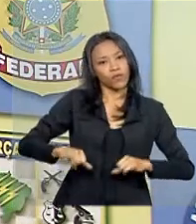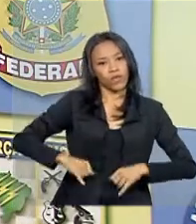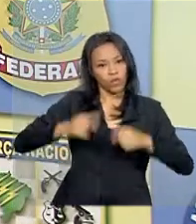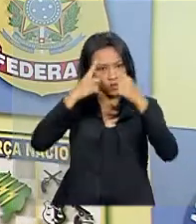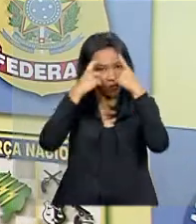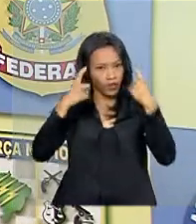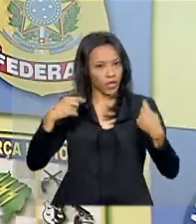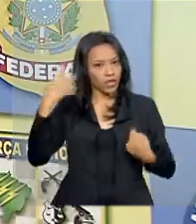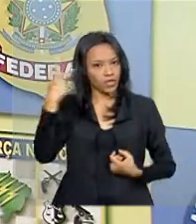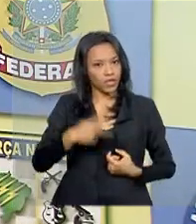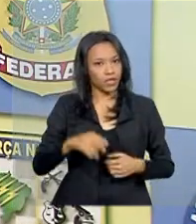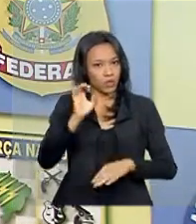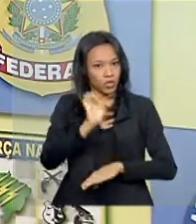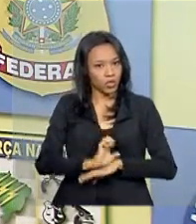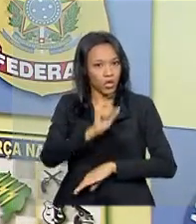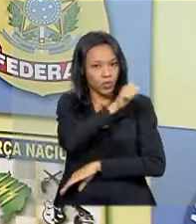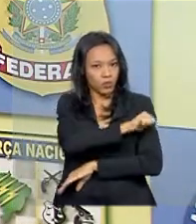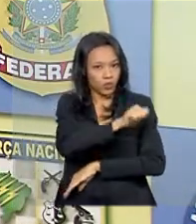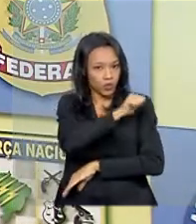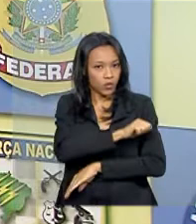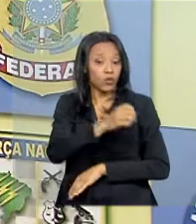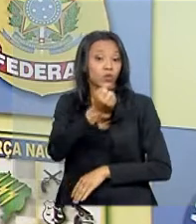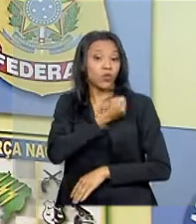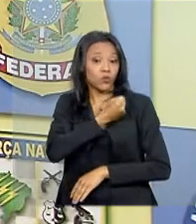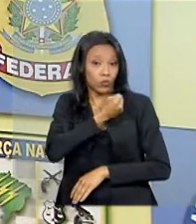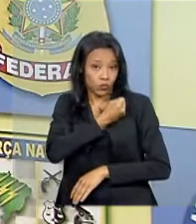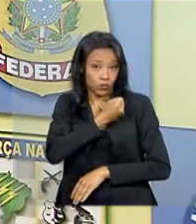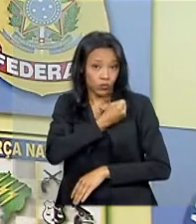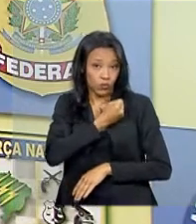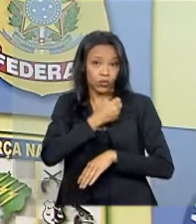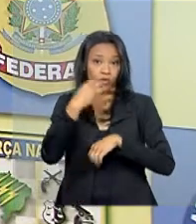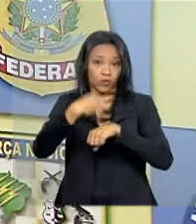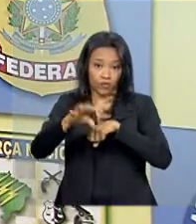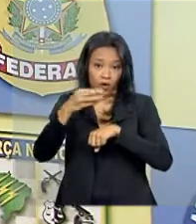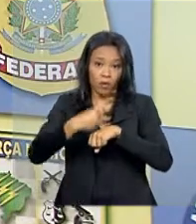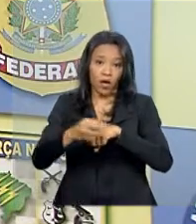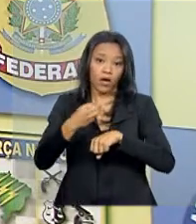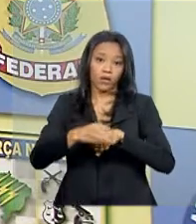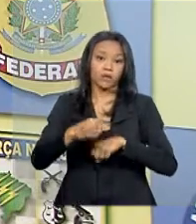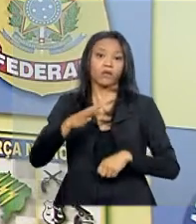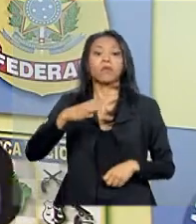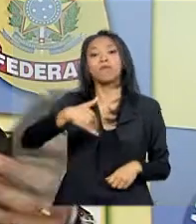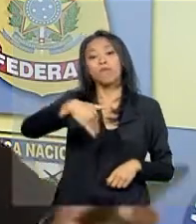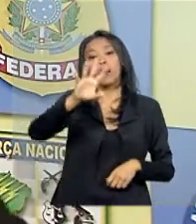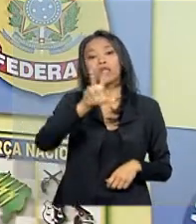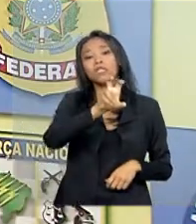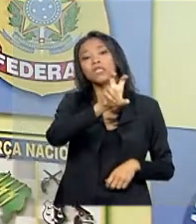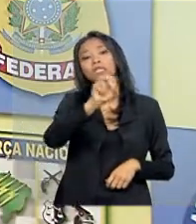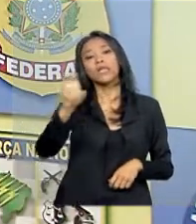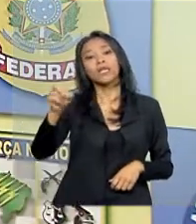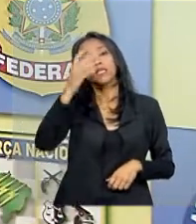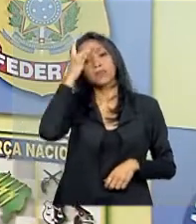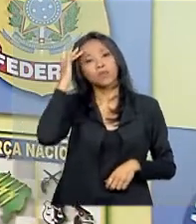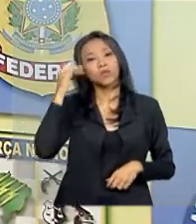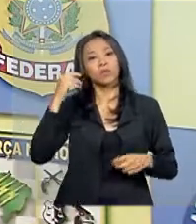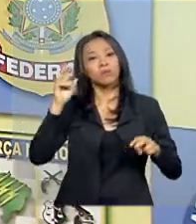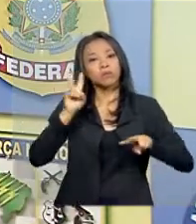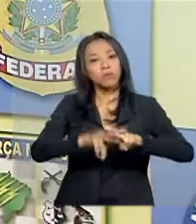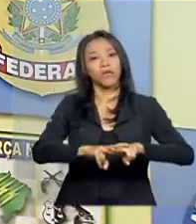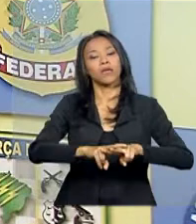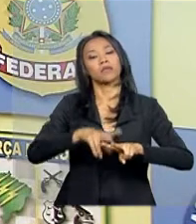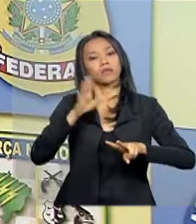aqui no Rio de Janeiro. E segundo os números levantados pelo Comando Conjunto, já foram mais de 500 pessoas presas ou